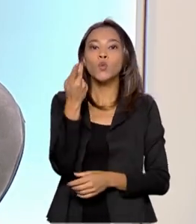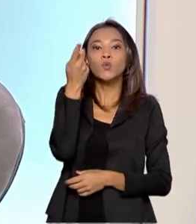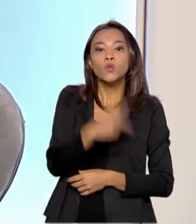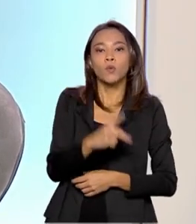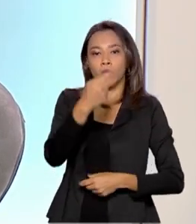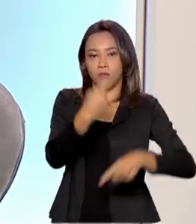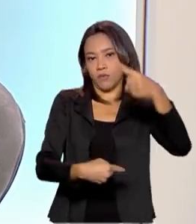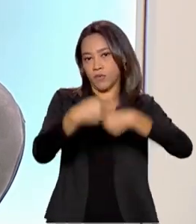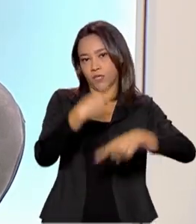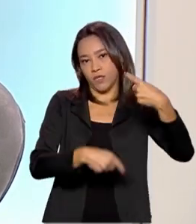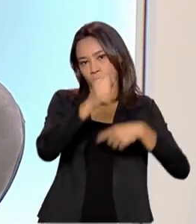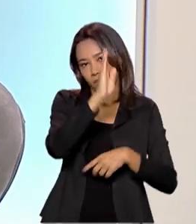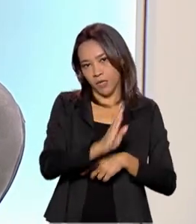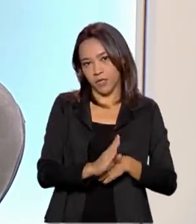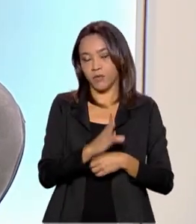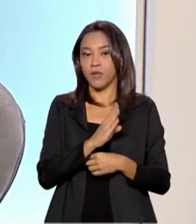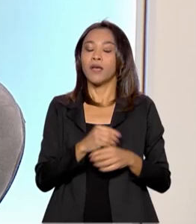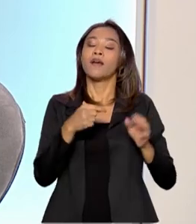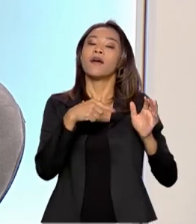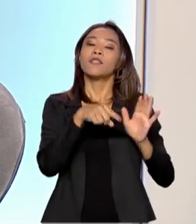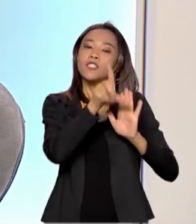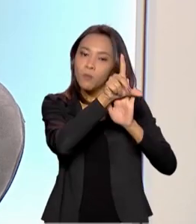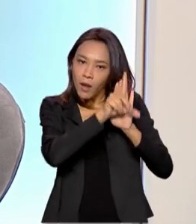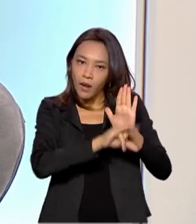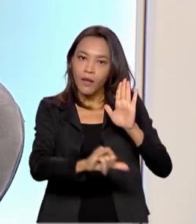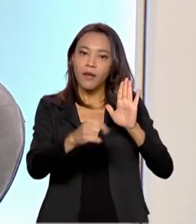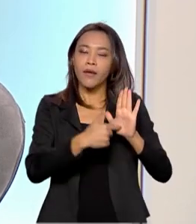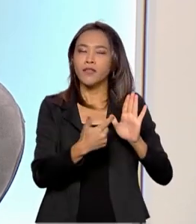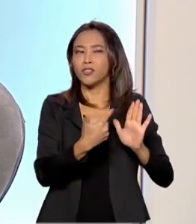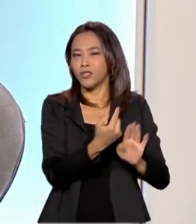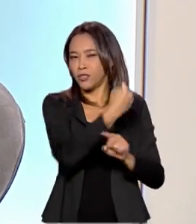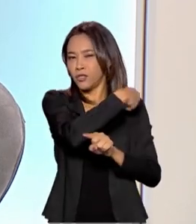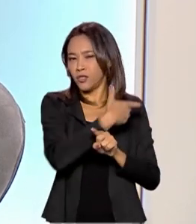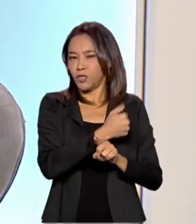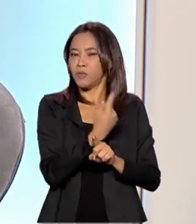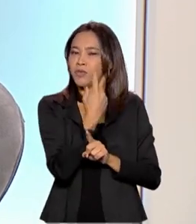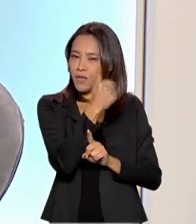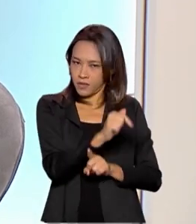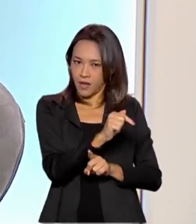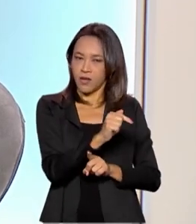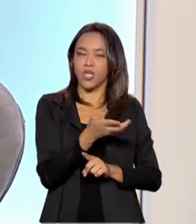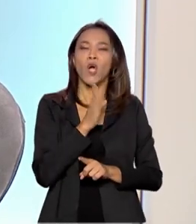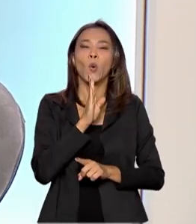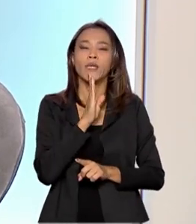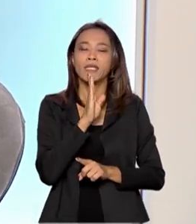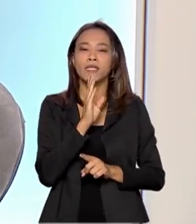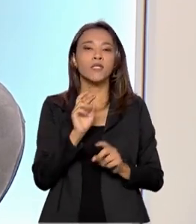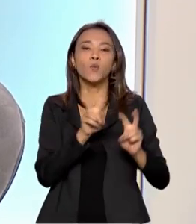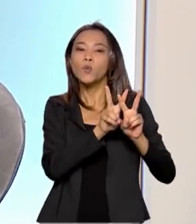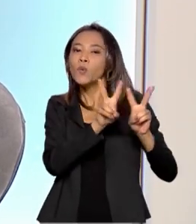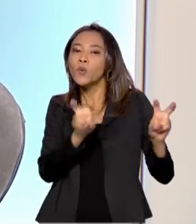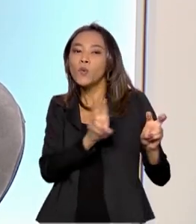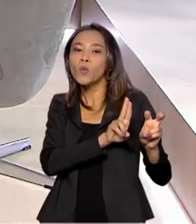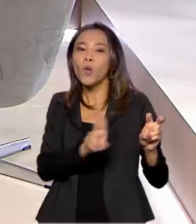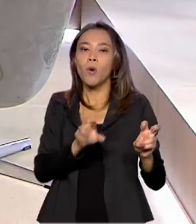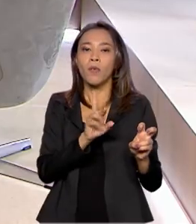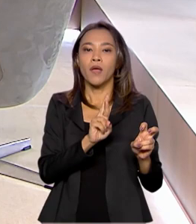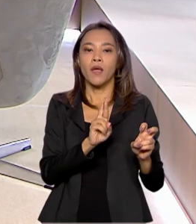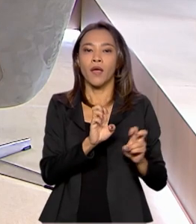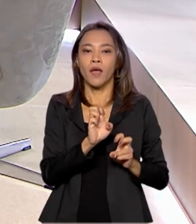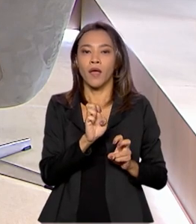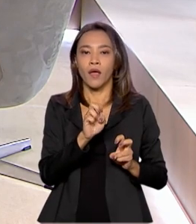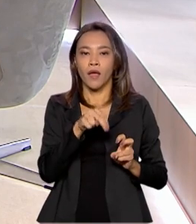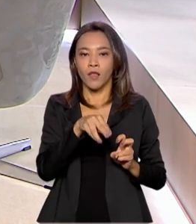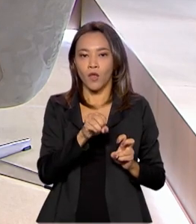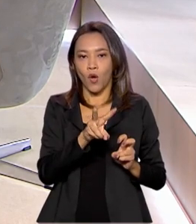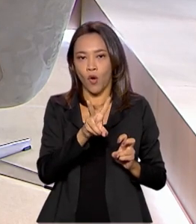de Biocombustíveis, a Lei 13.576 de 2017, que é conhecida como RenovaBio, né? Qual é o